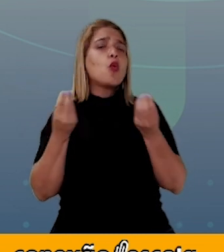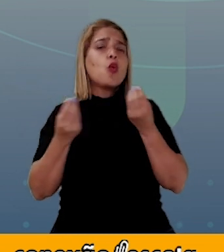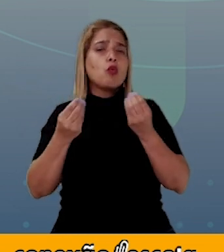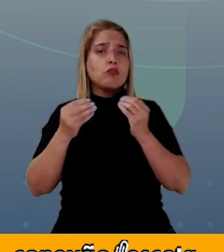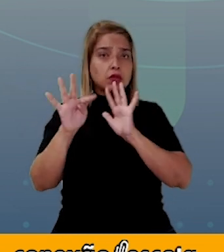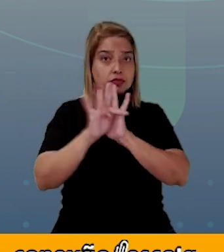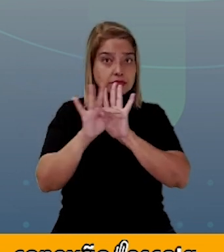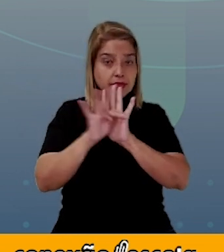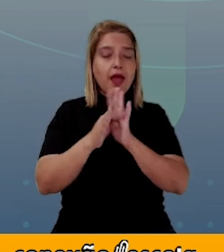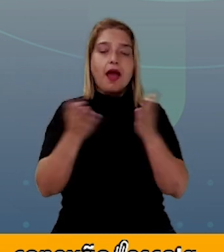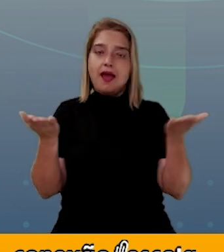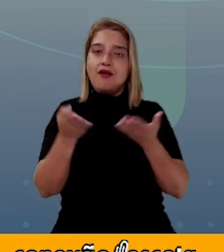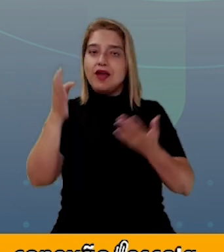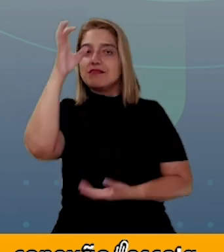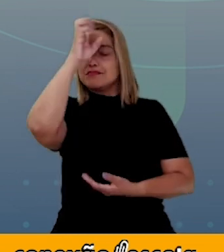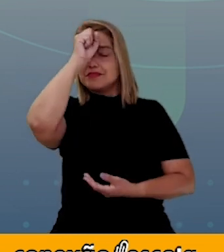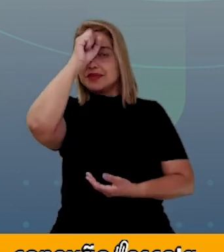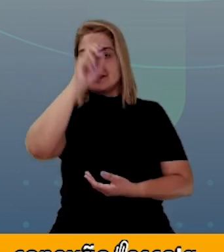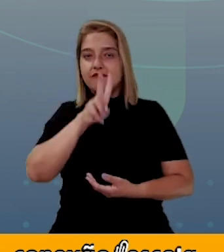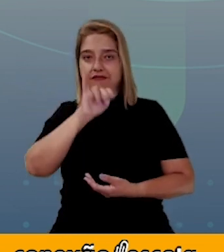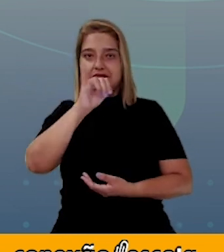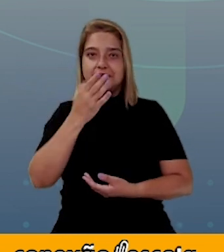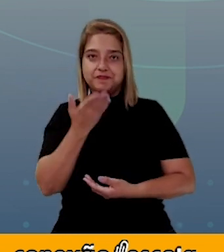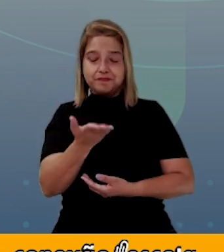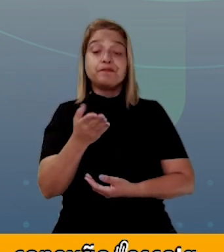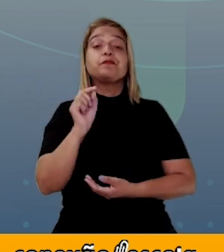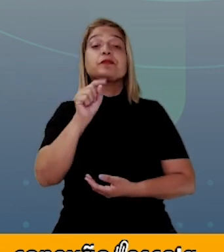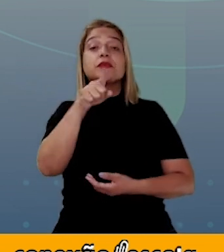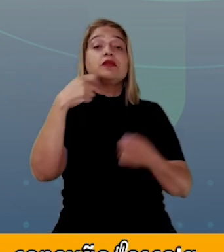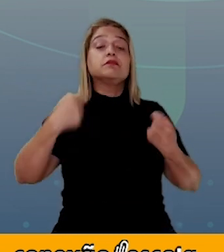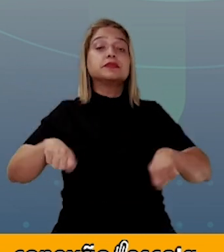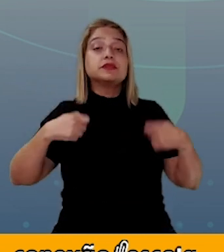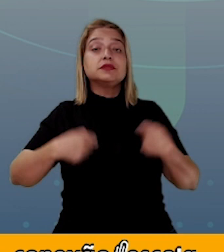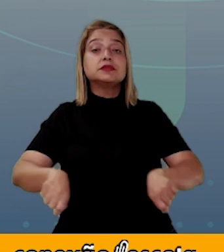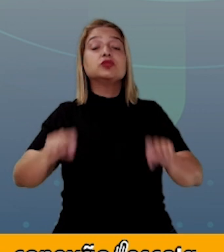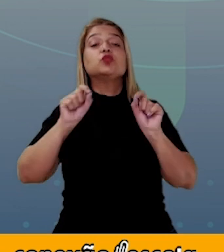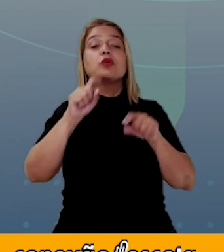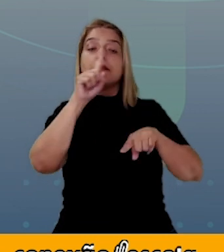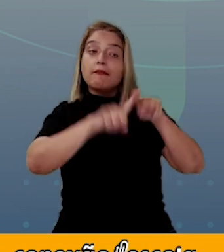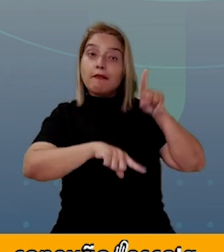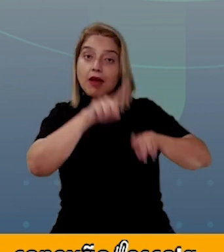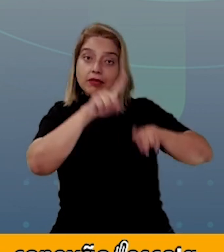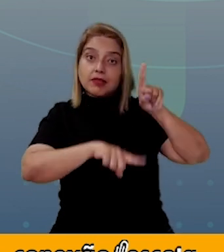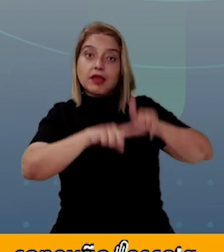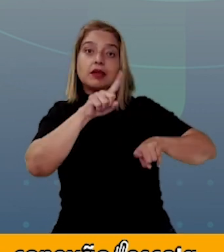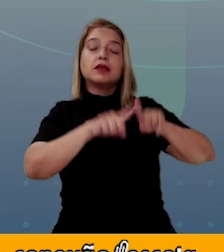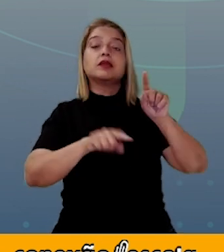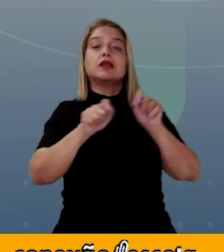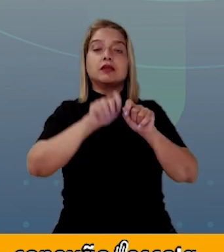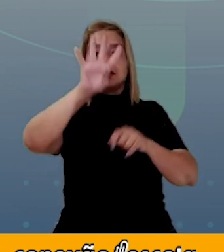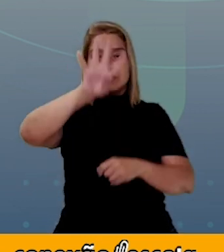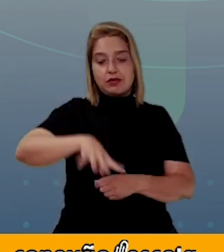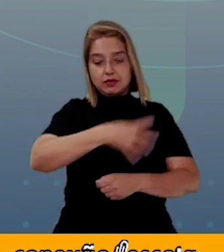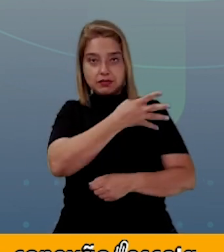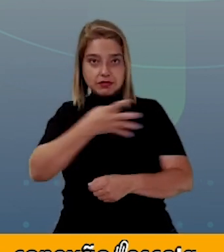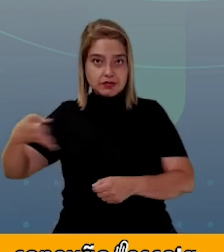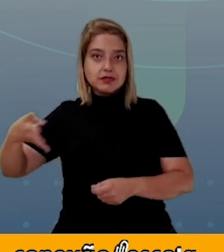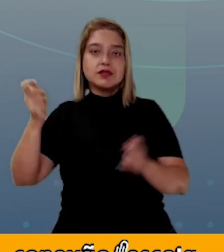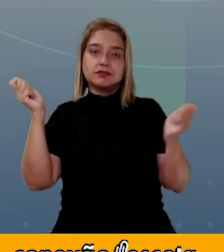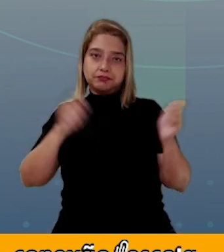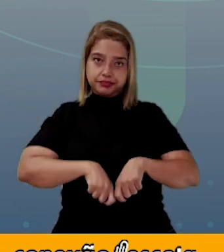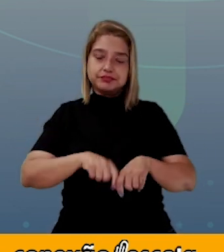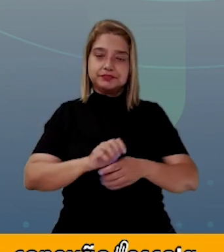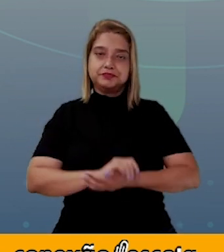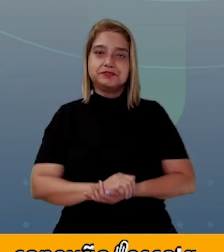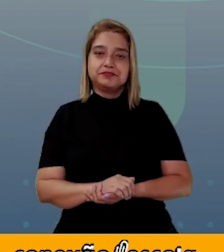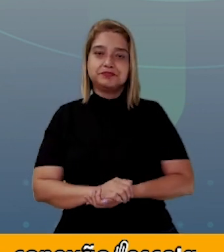técnica, é hora de aprender. Você só vai precisar do seu material e de uma malha quadriculada.